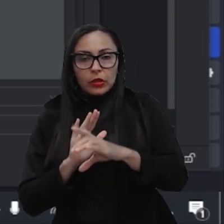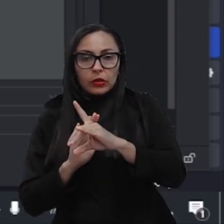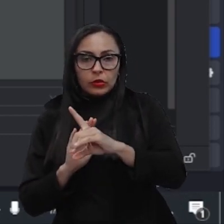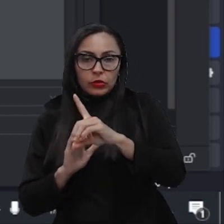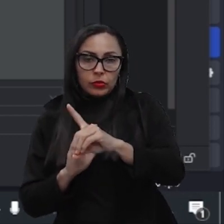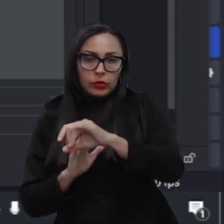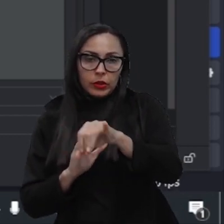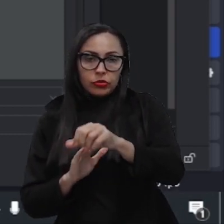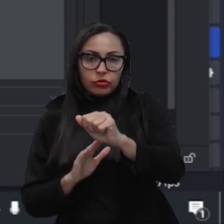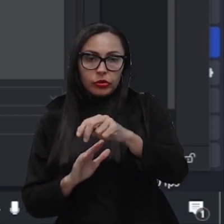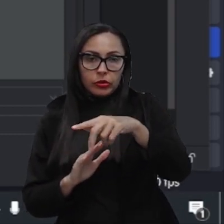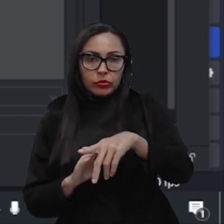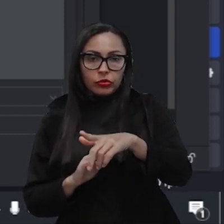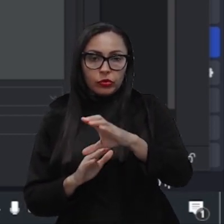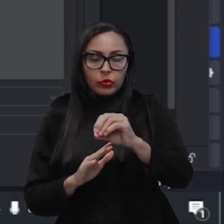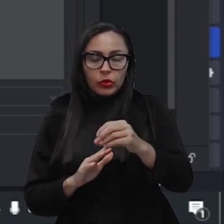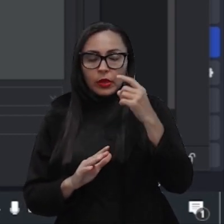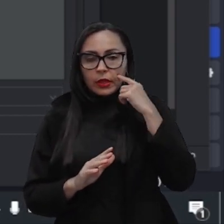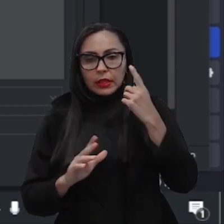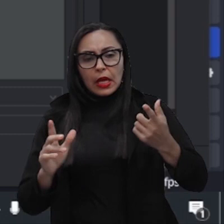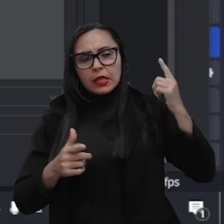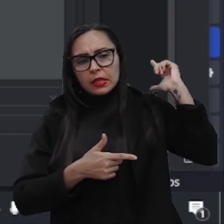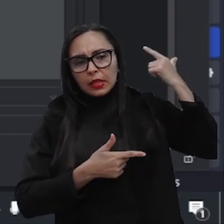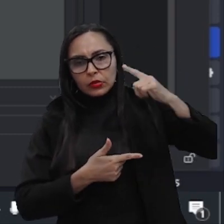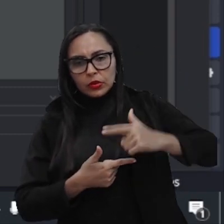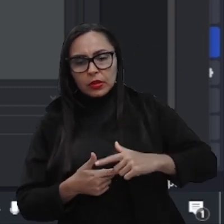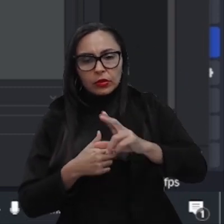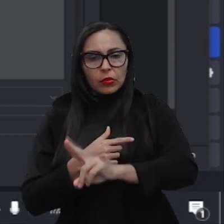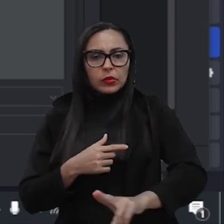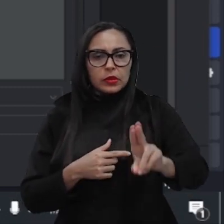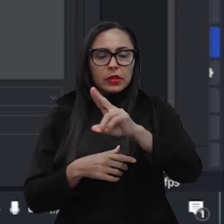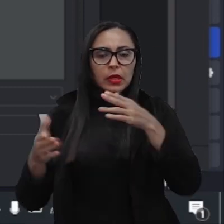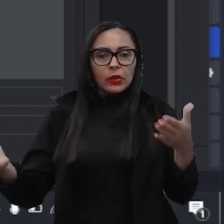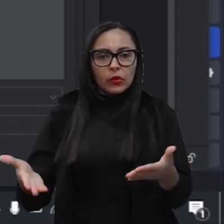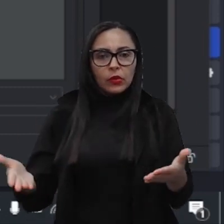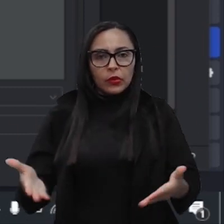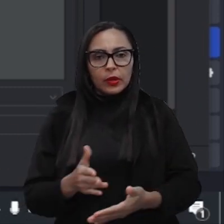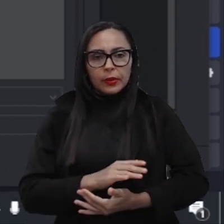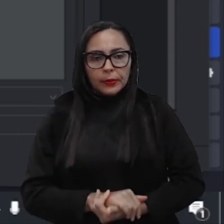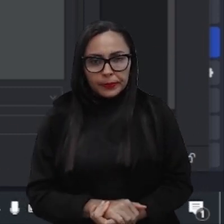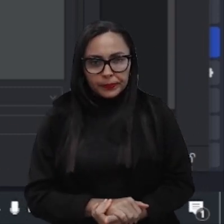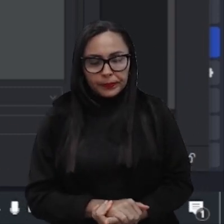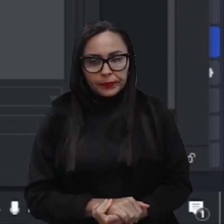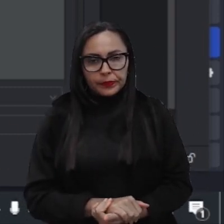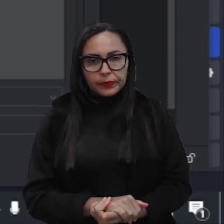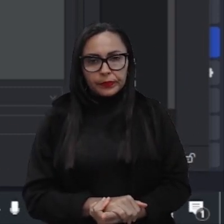A gente está adicionando agora, né, os pacotes para poder facilitar